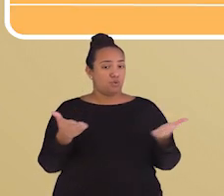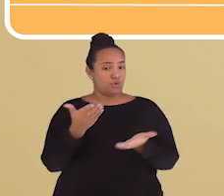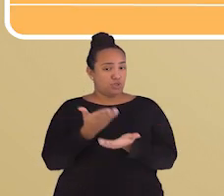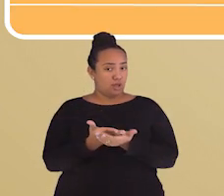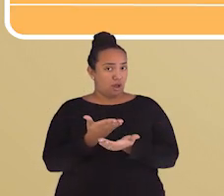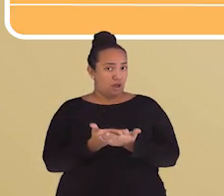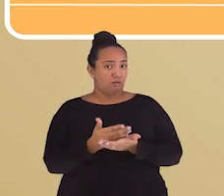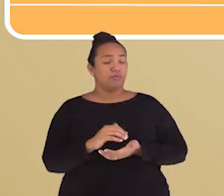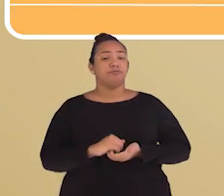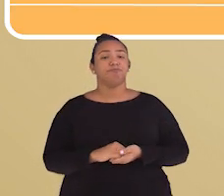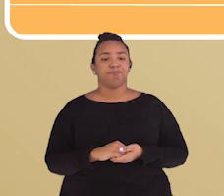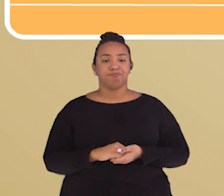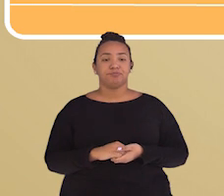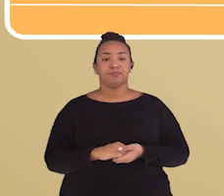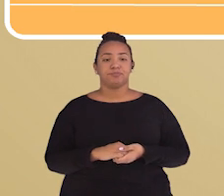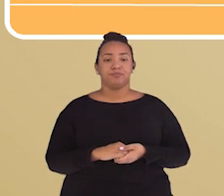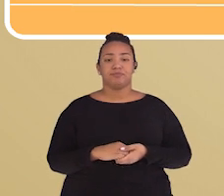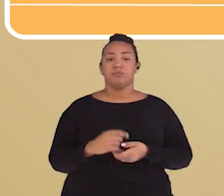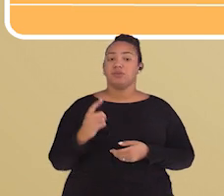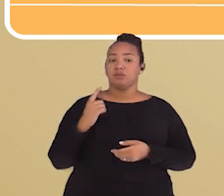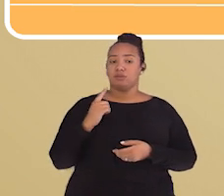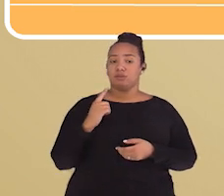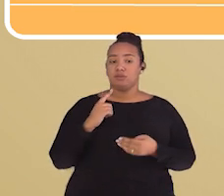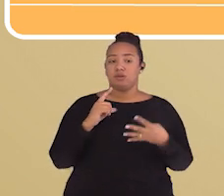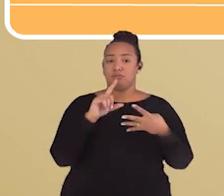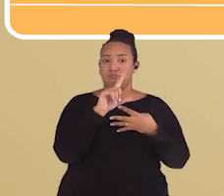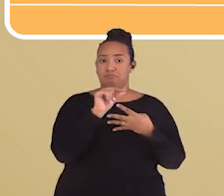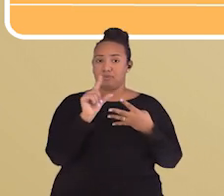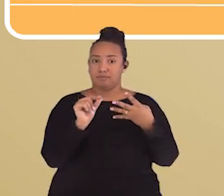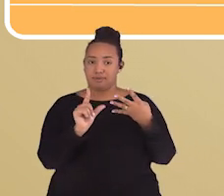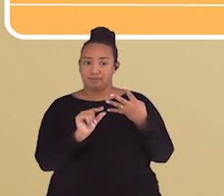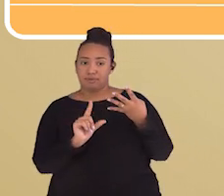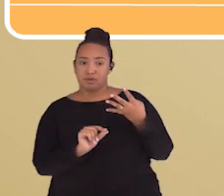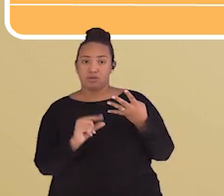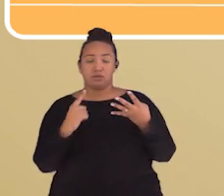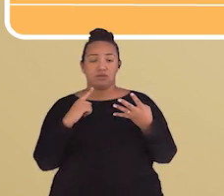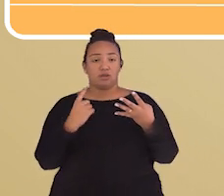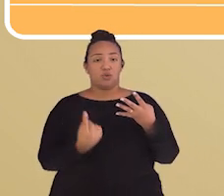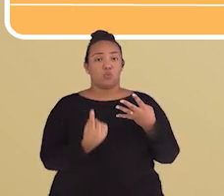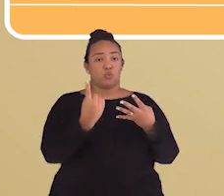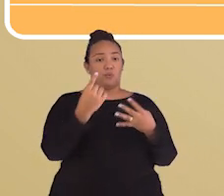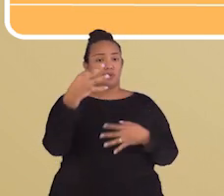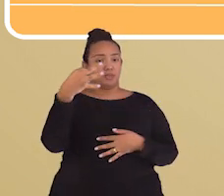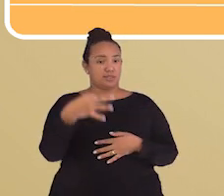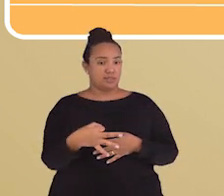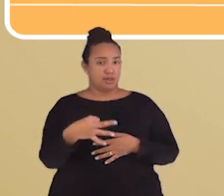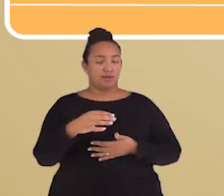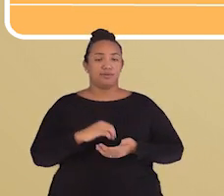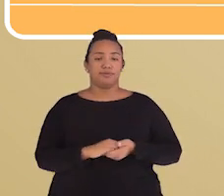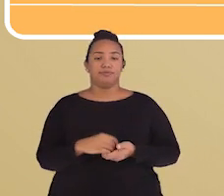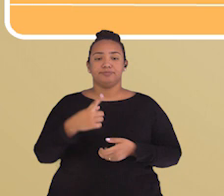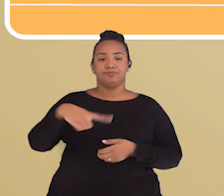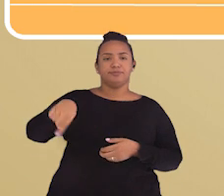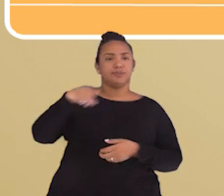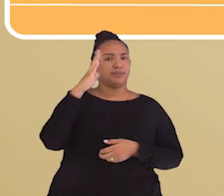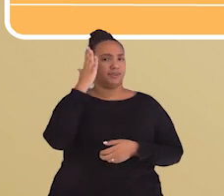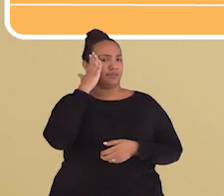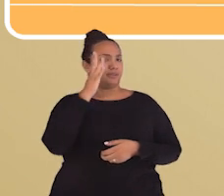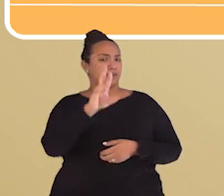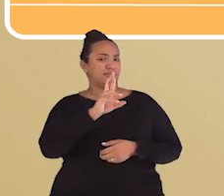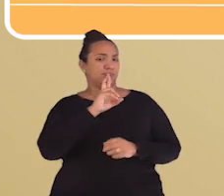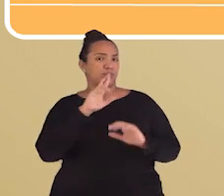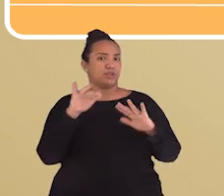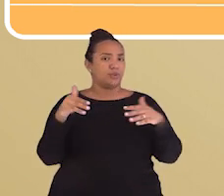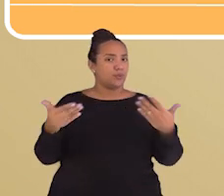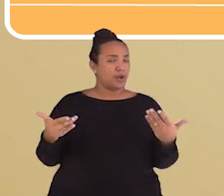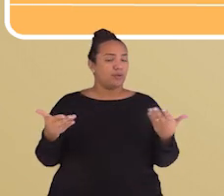estudamos, de modo que uma alternativa dentre as quatro que temos está correta. Vocês saberão me